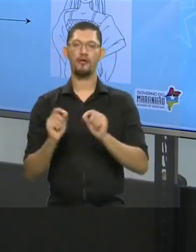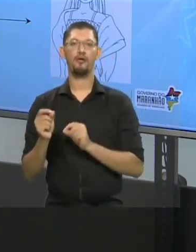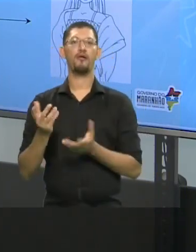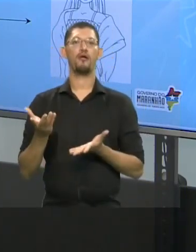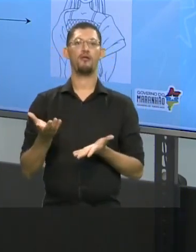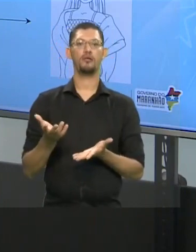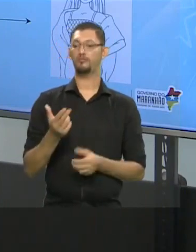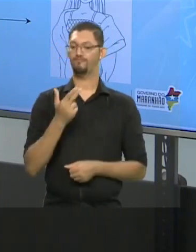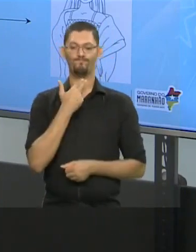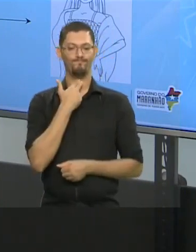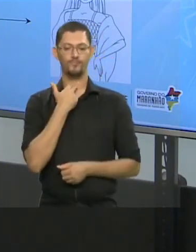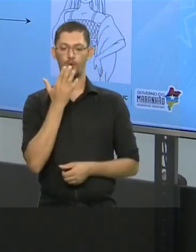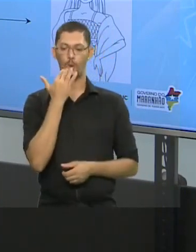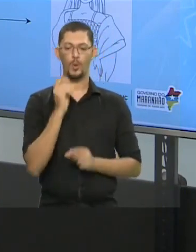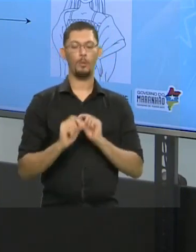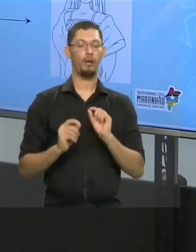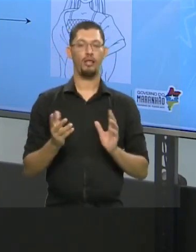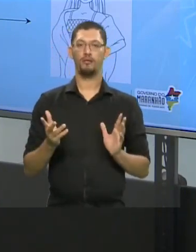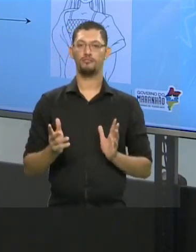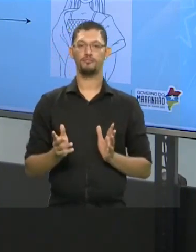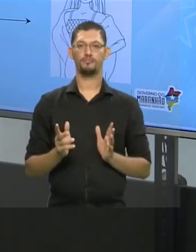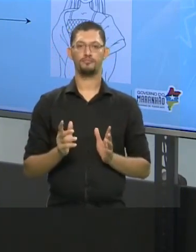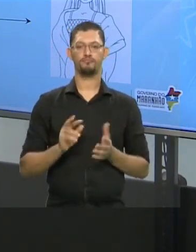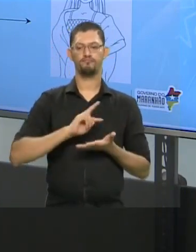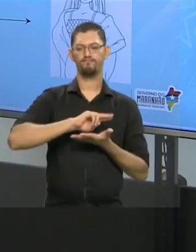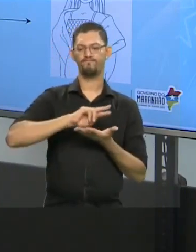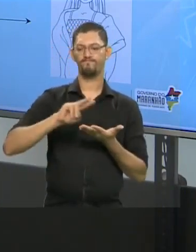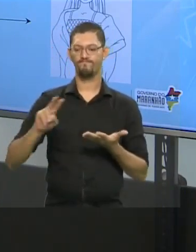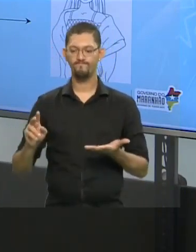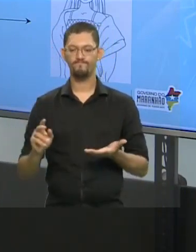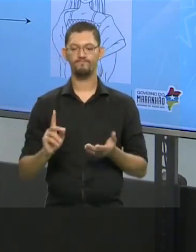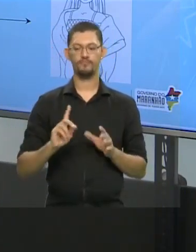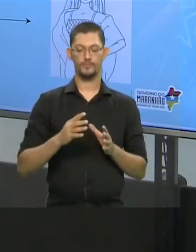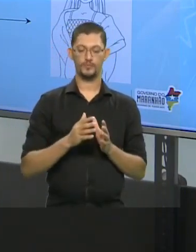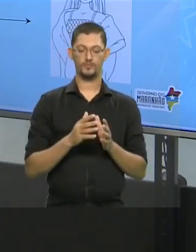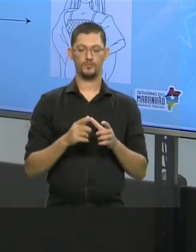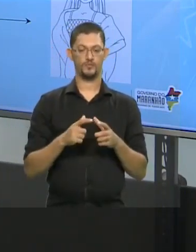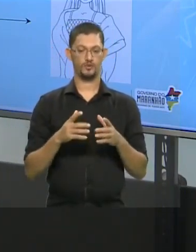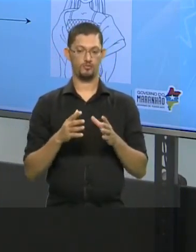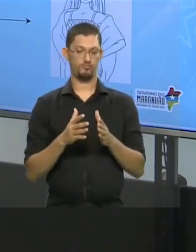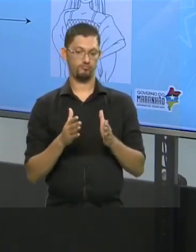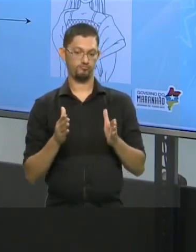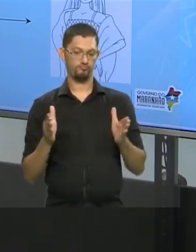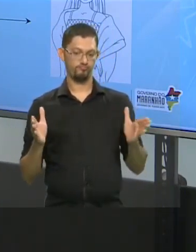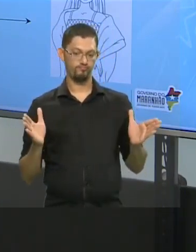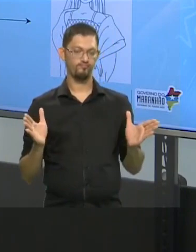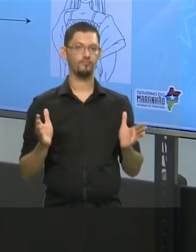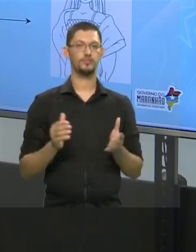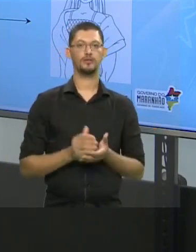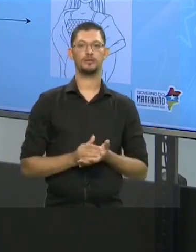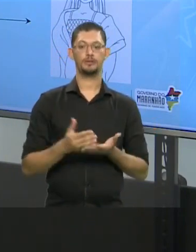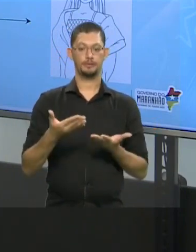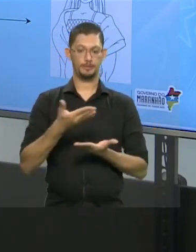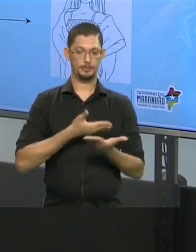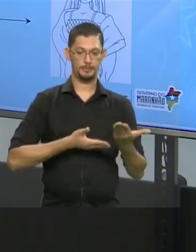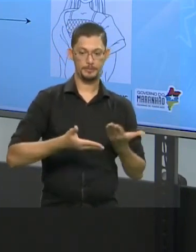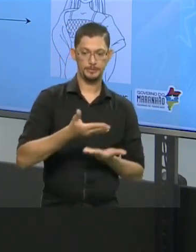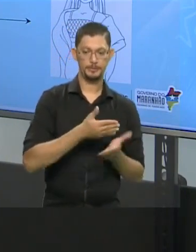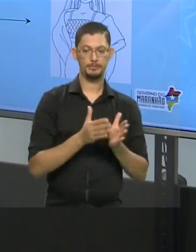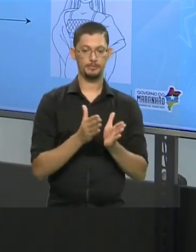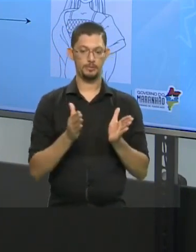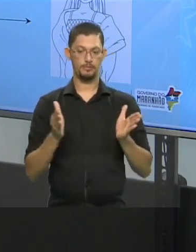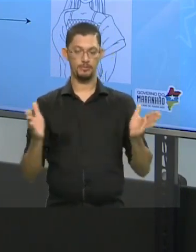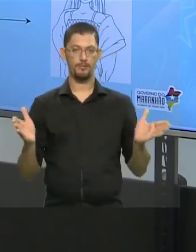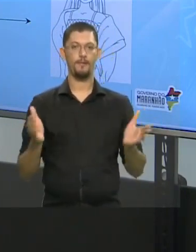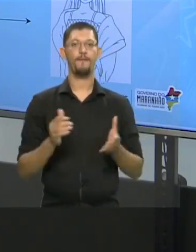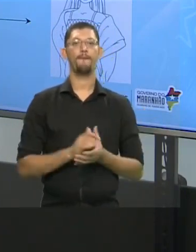do que não come. E depois a gente vai ampliando essa rede de relacionamentos e